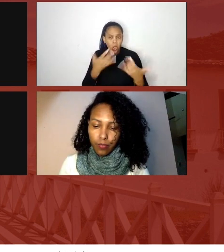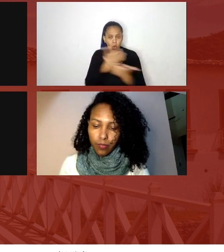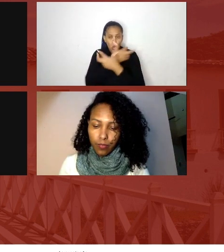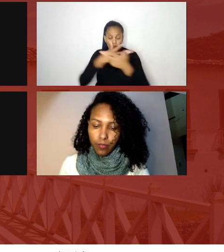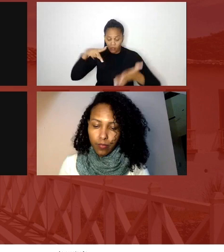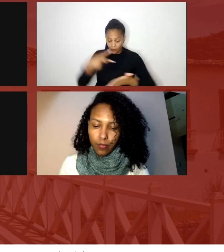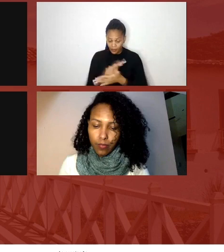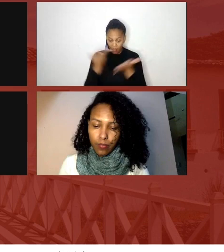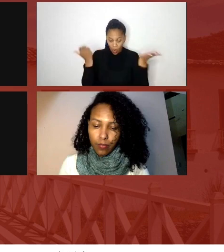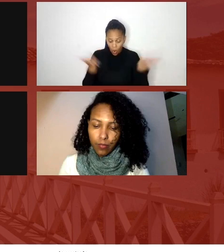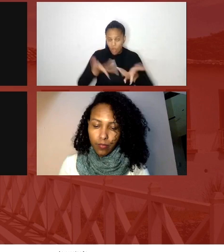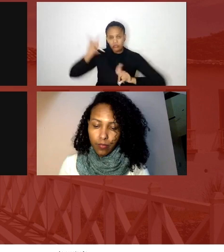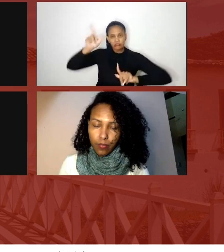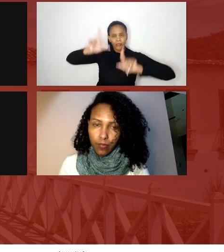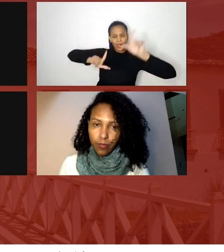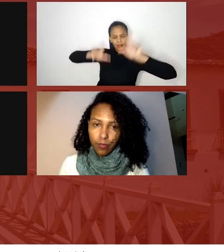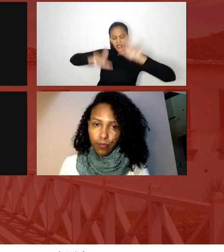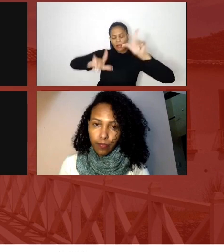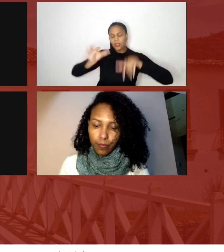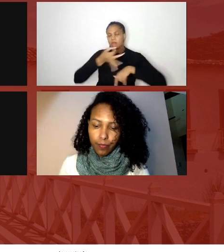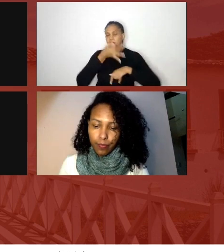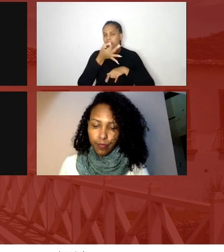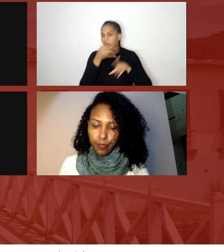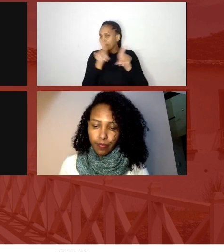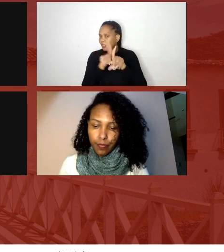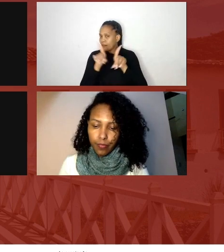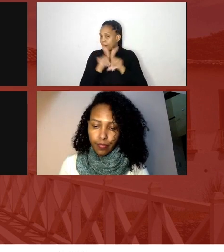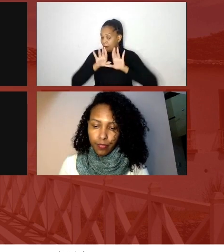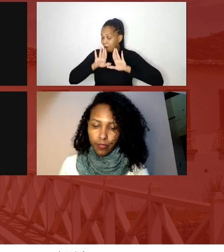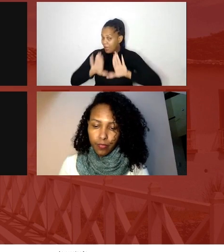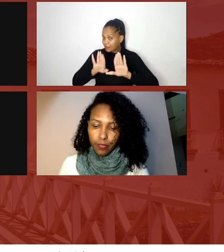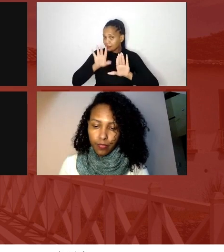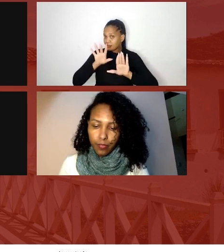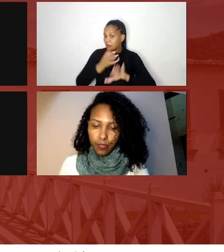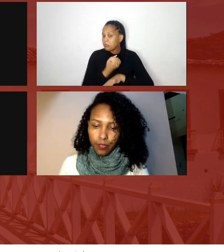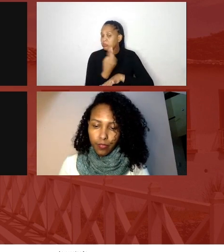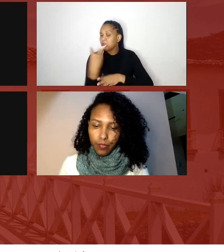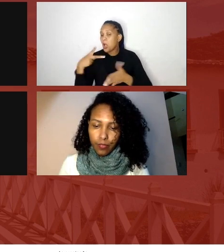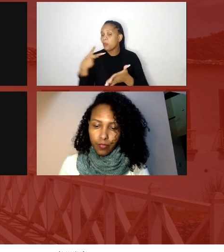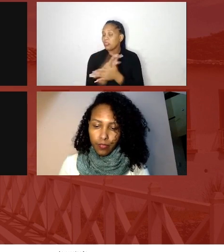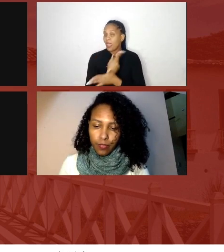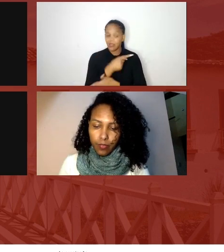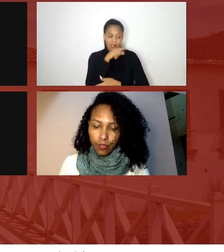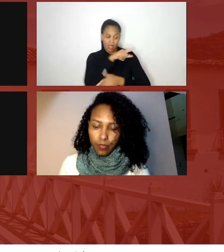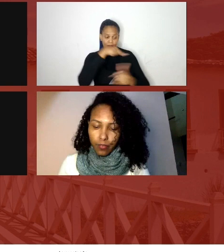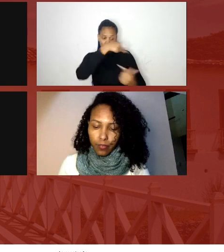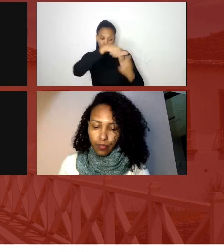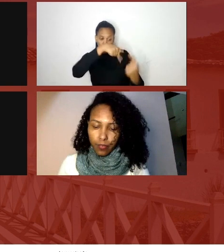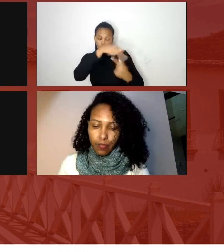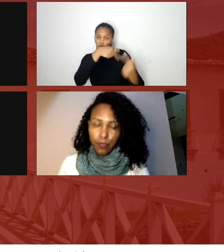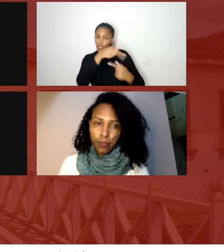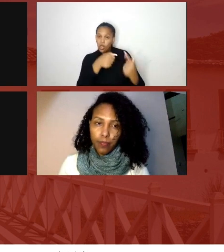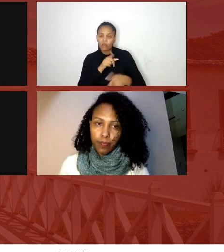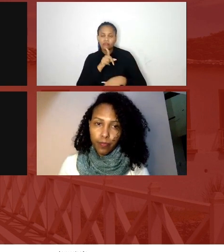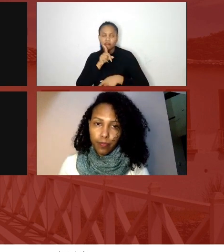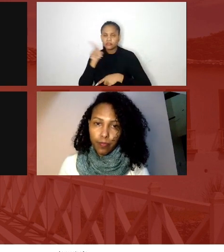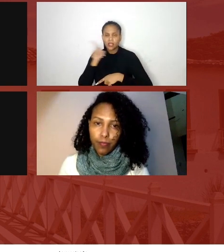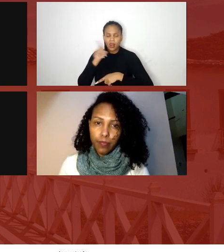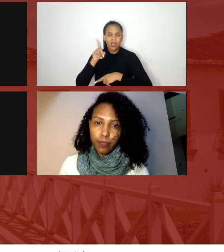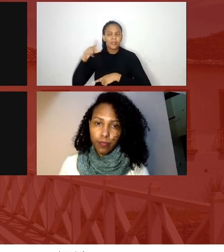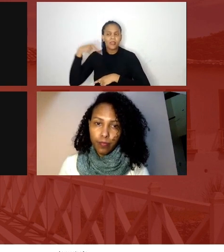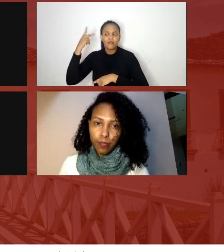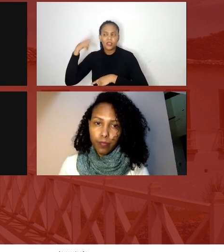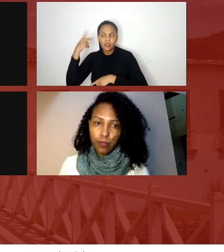por rádio mas e o tanto que acontece por exemplo no quilombo Santana lá no gabinete da vereadora Elenísia da